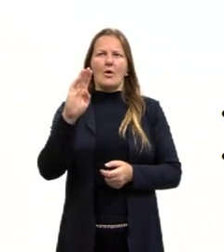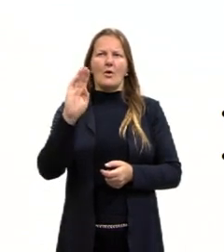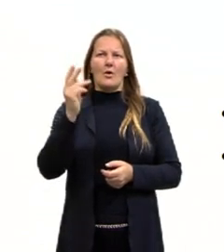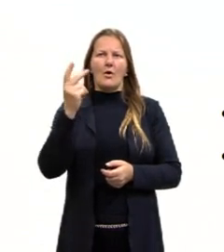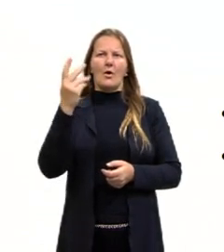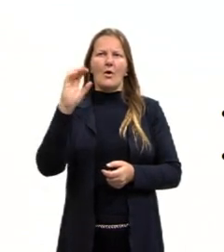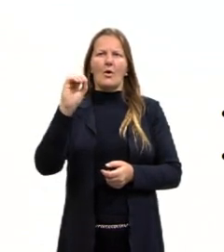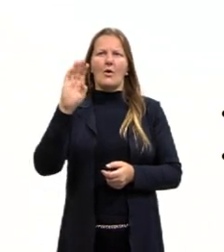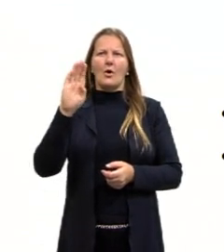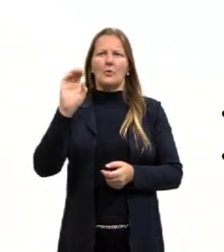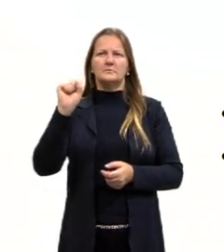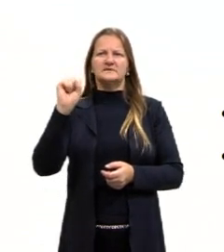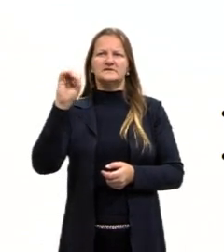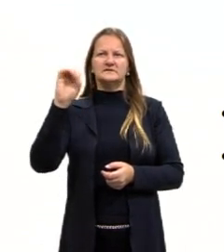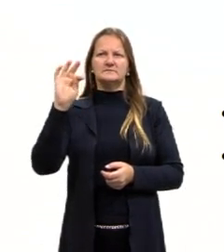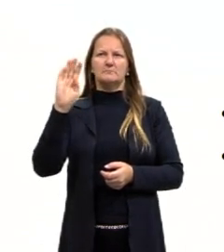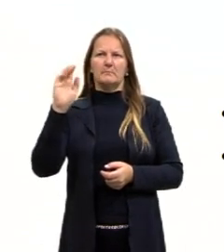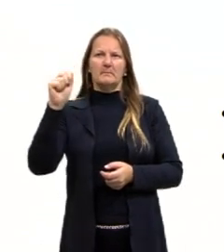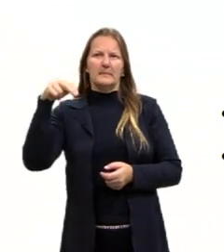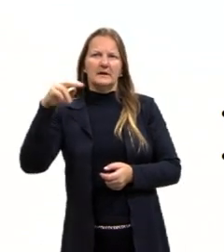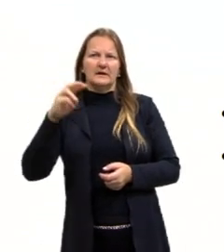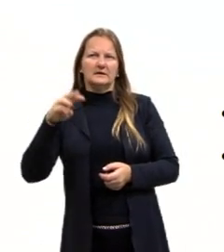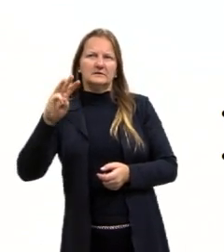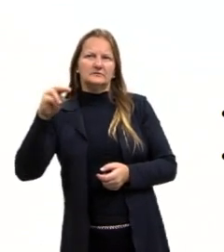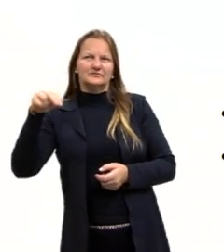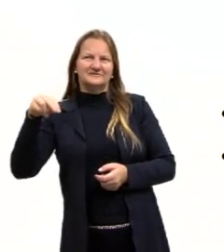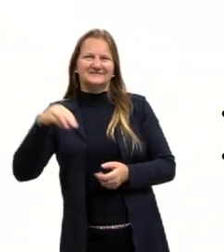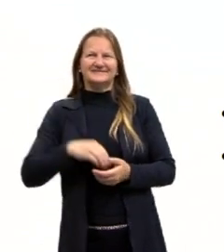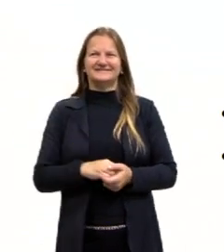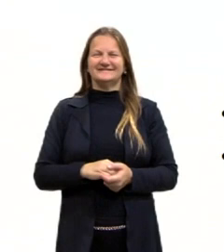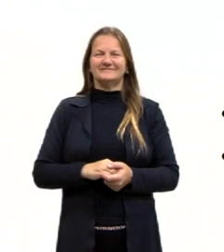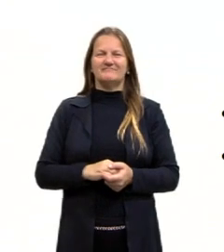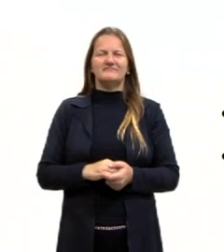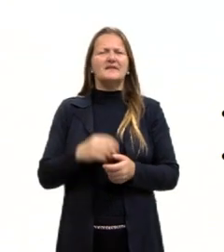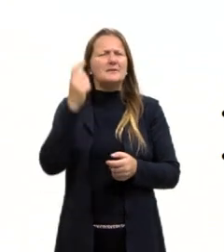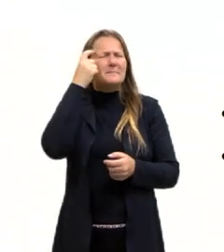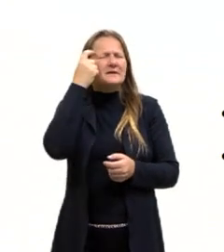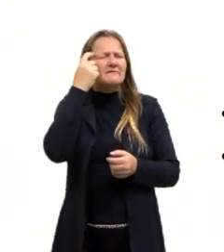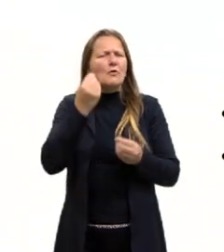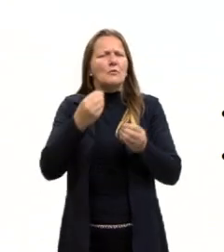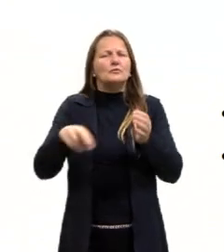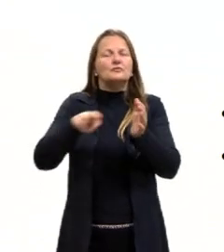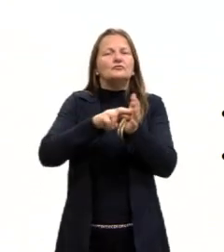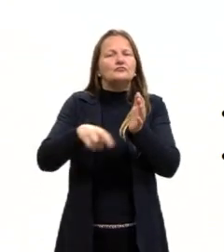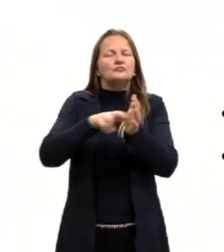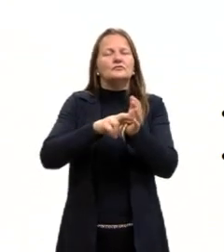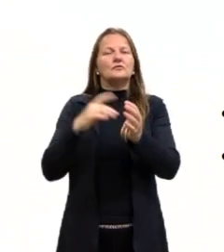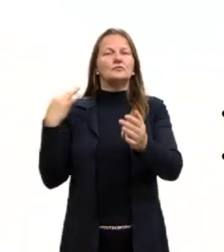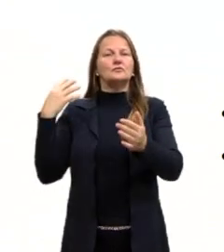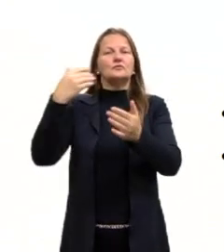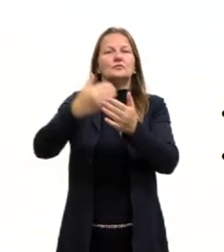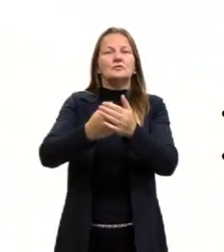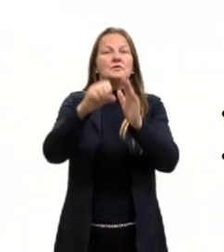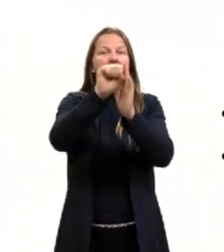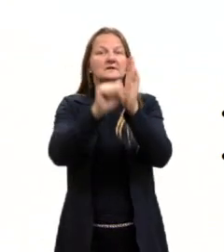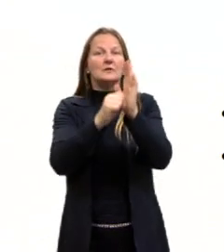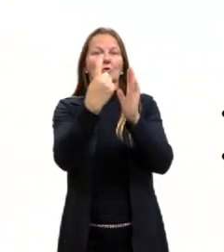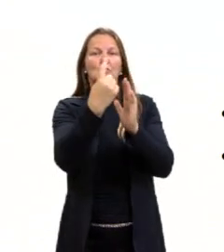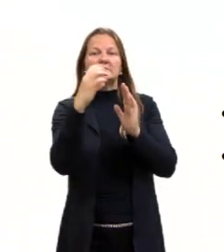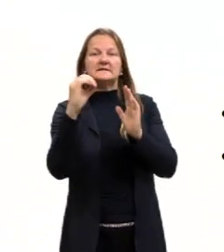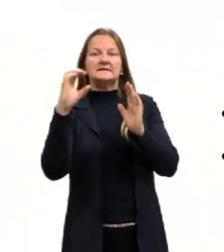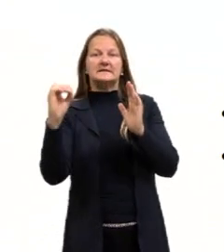pelo seu limite temporal, o século XIX, como todos os outros, ele teria 100 anos. Então, ele iria de